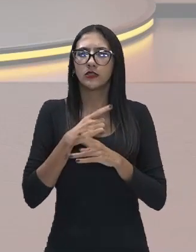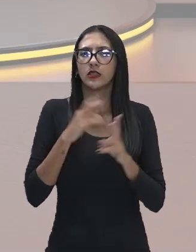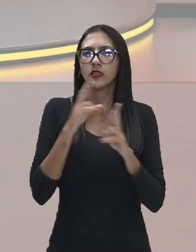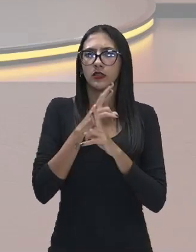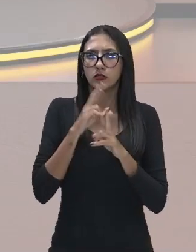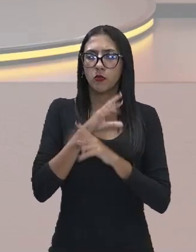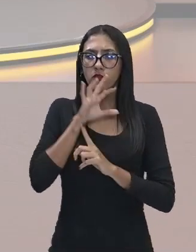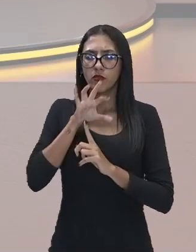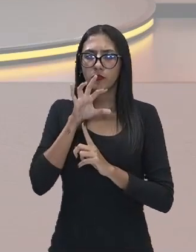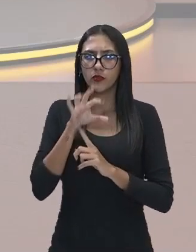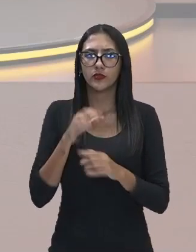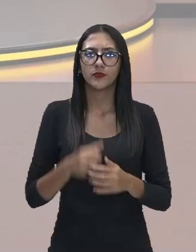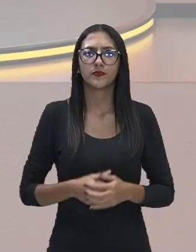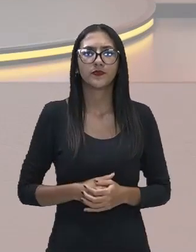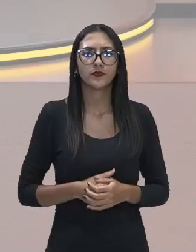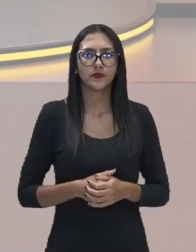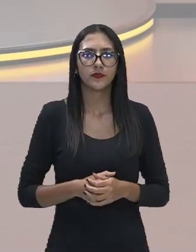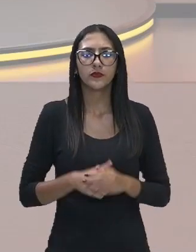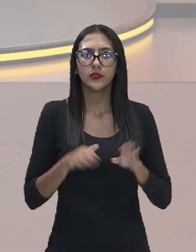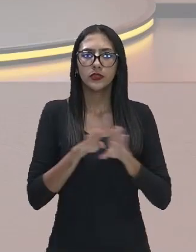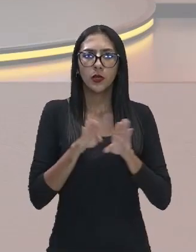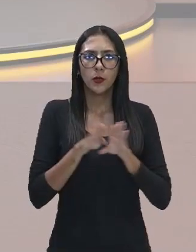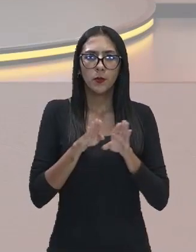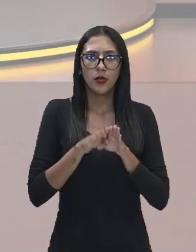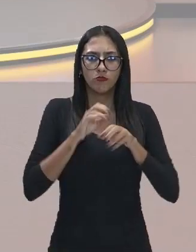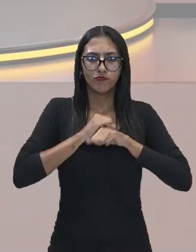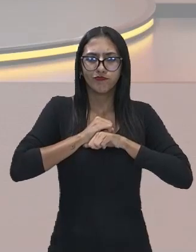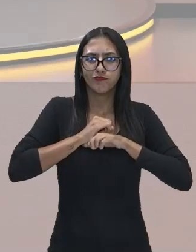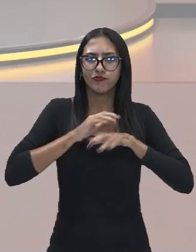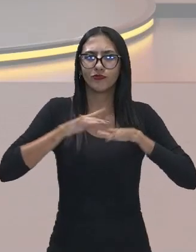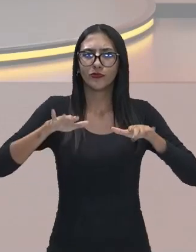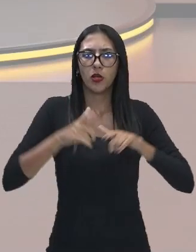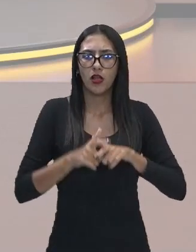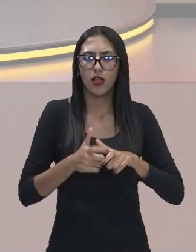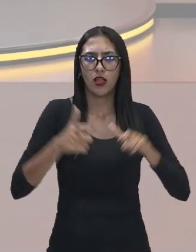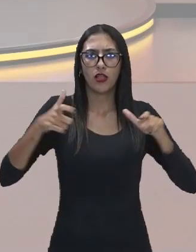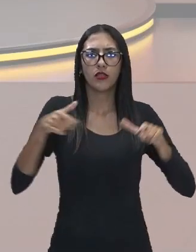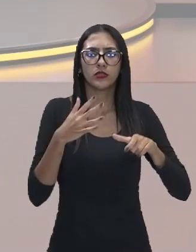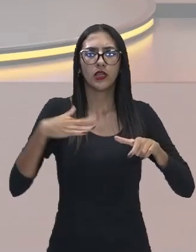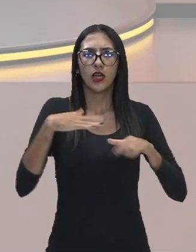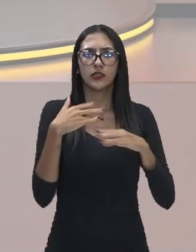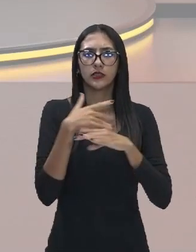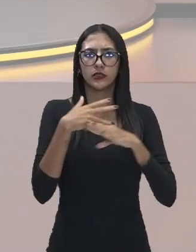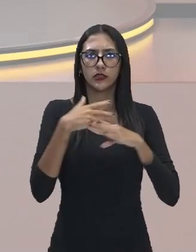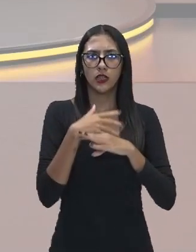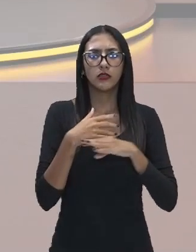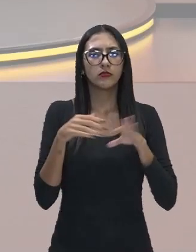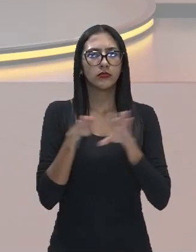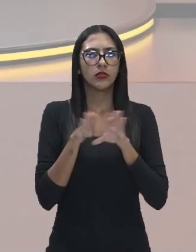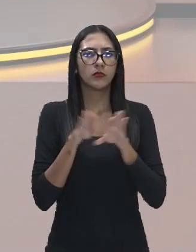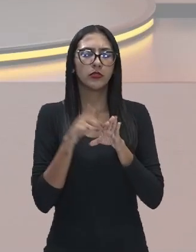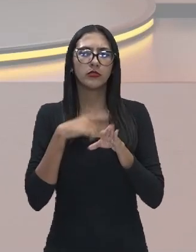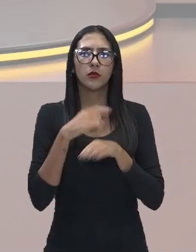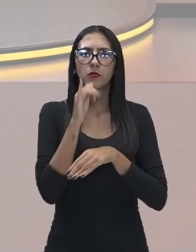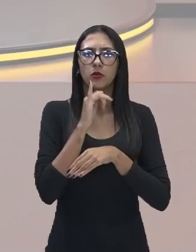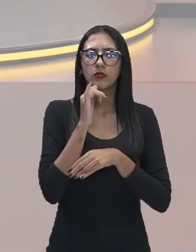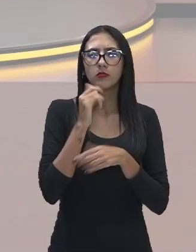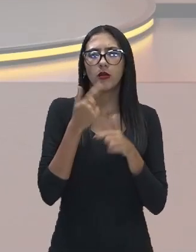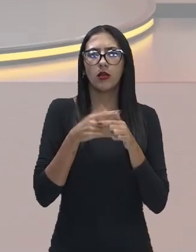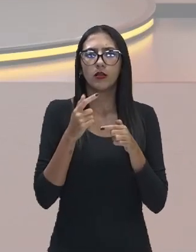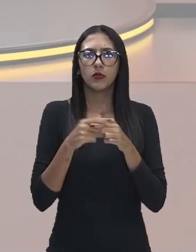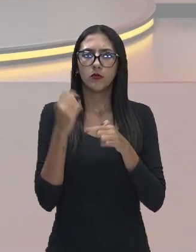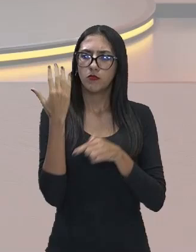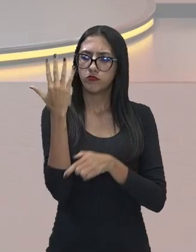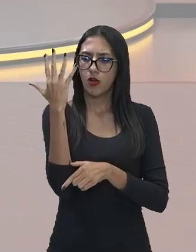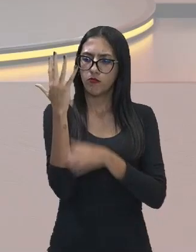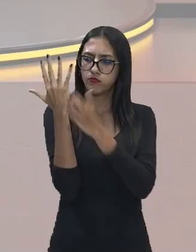ambiental a expansão urbana ou seja o crescimento da cidade frequentemente leva ao desmatamento de algumas áreas